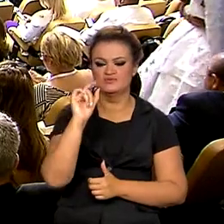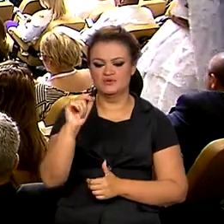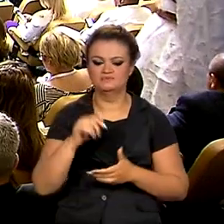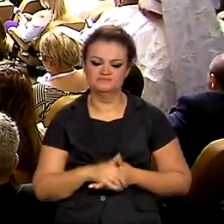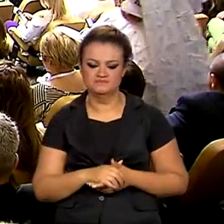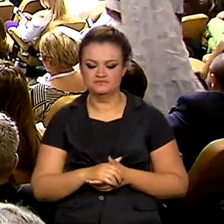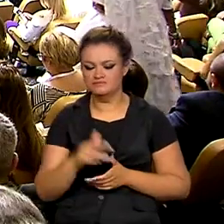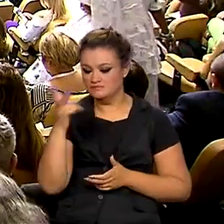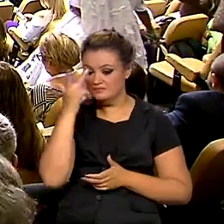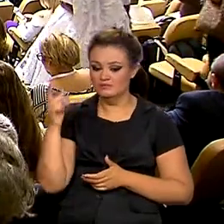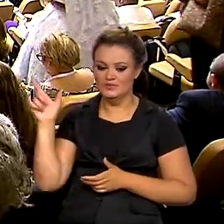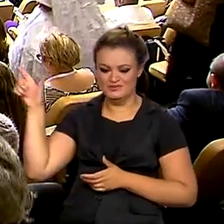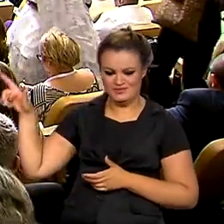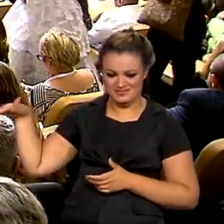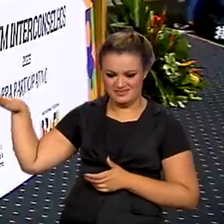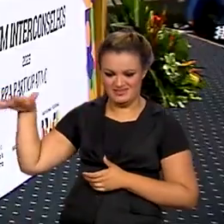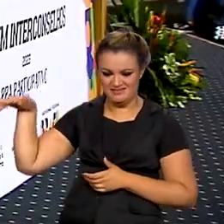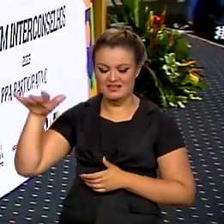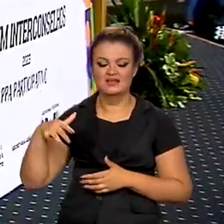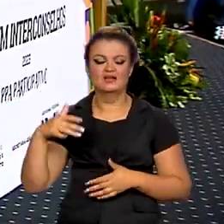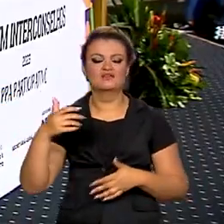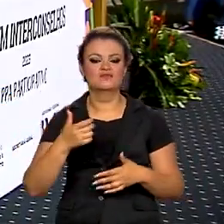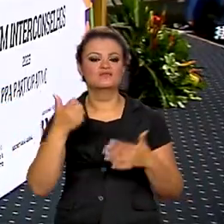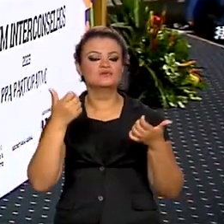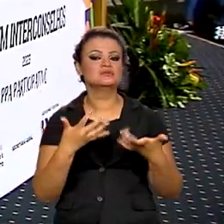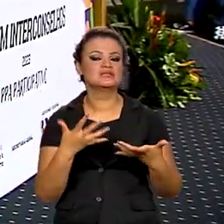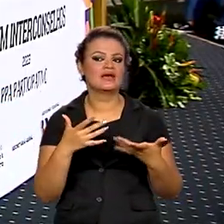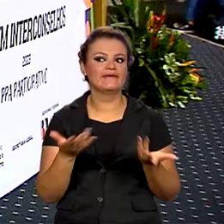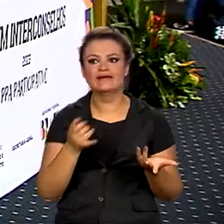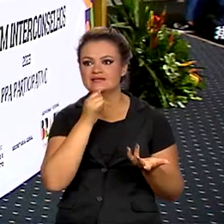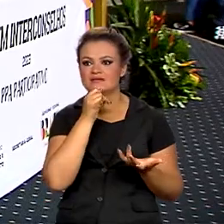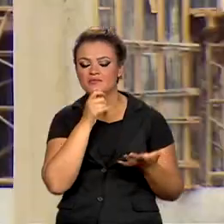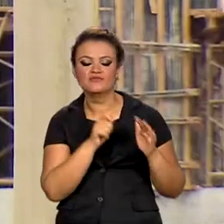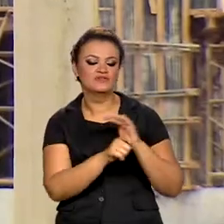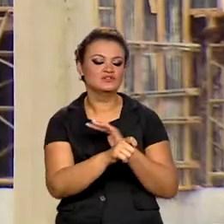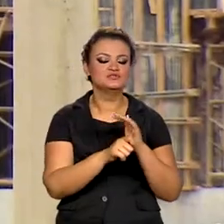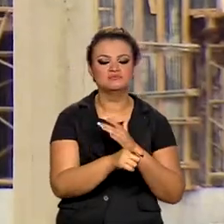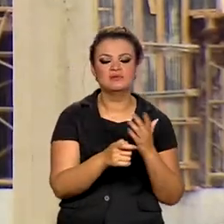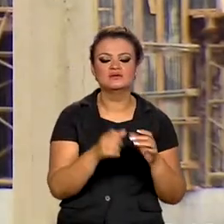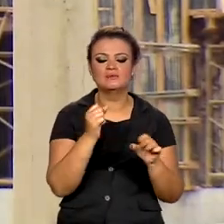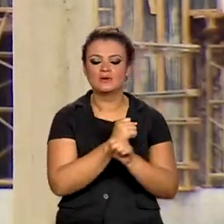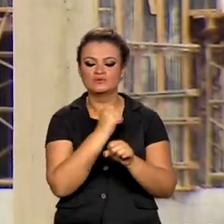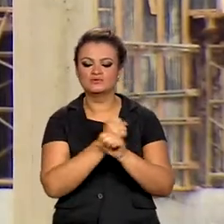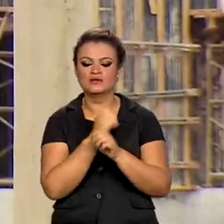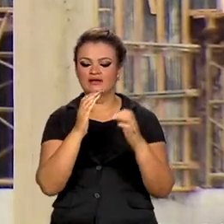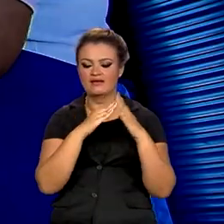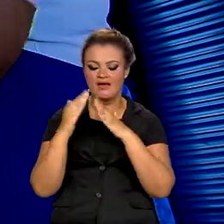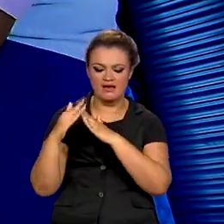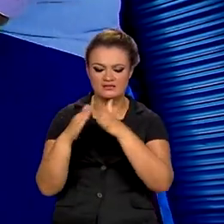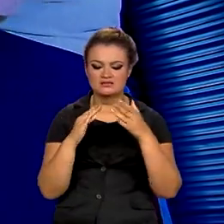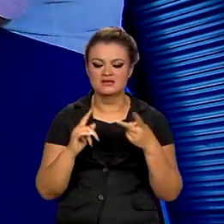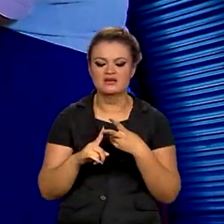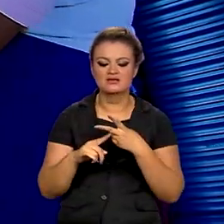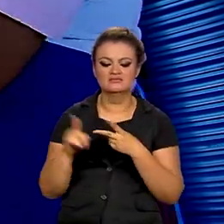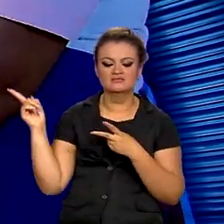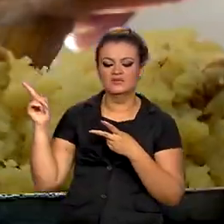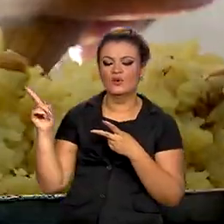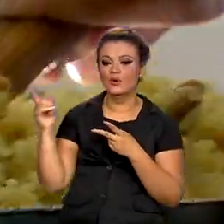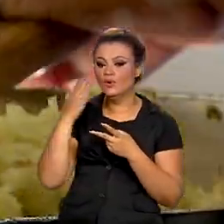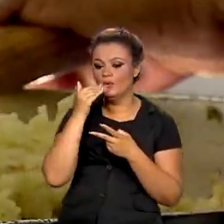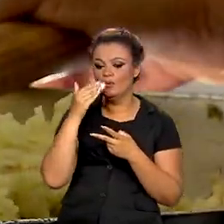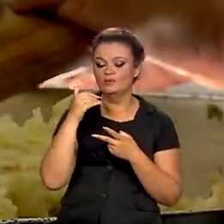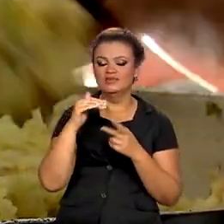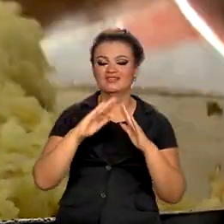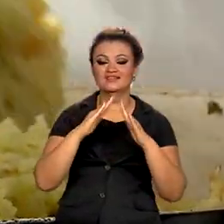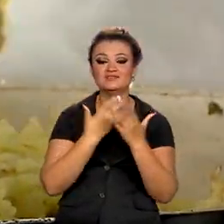Os participantes do fórum vão apontar, por exemplo, investimentos para a construção de moradias, como serão as despesas